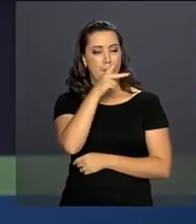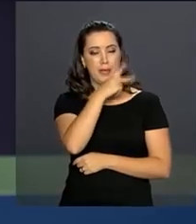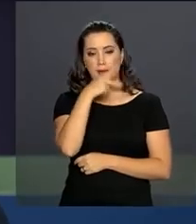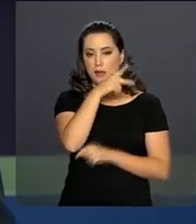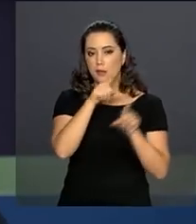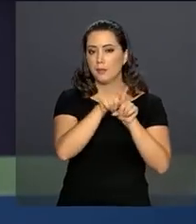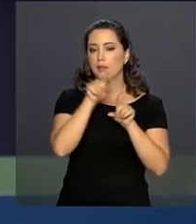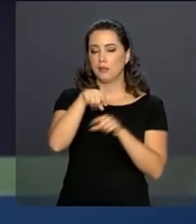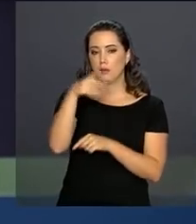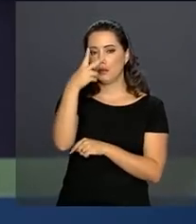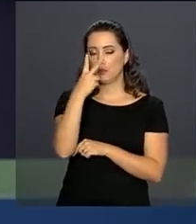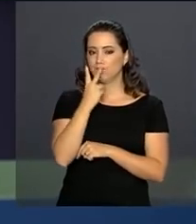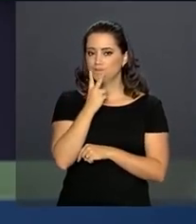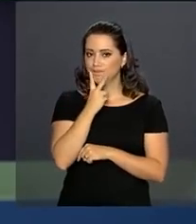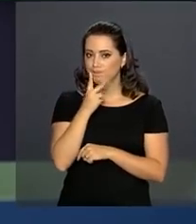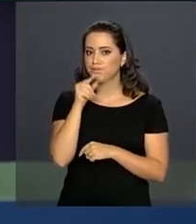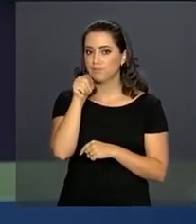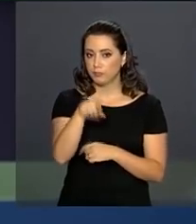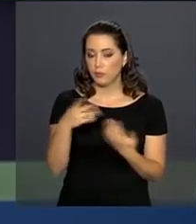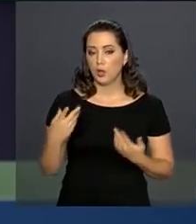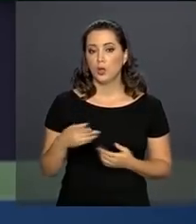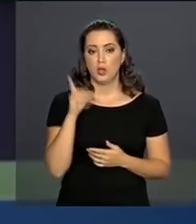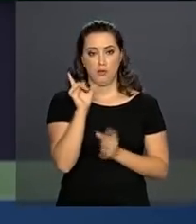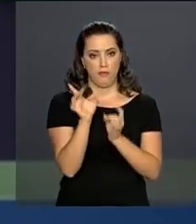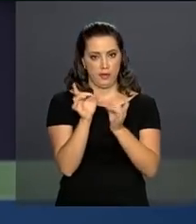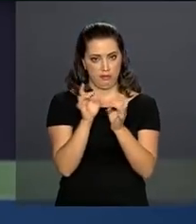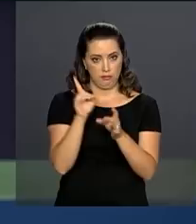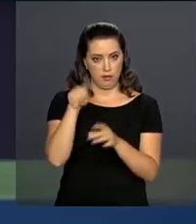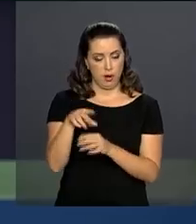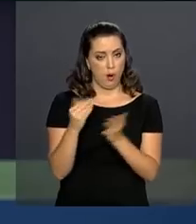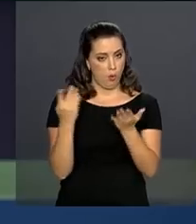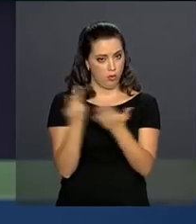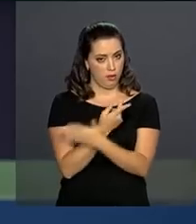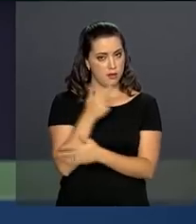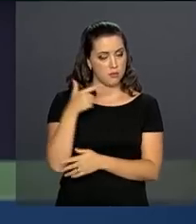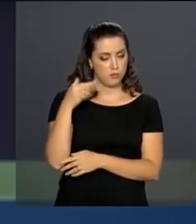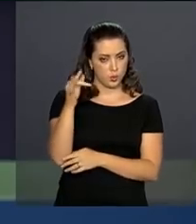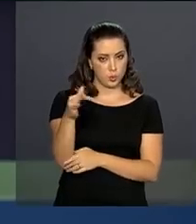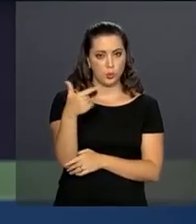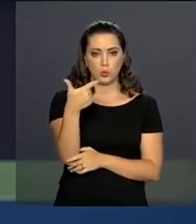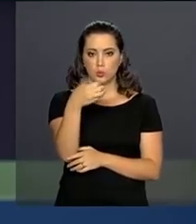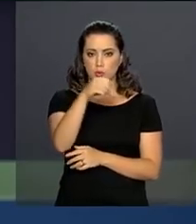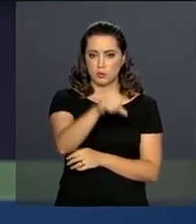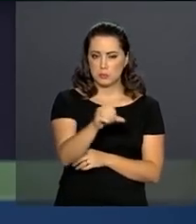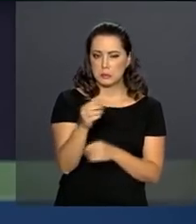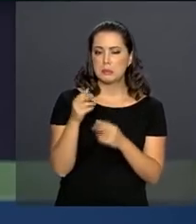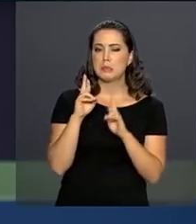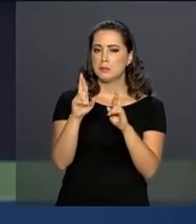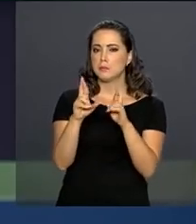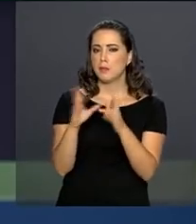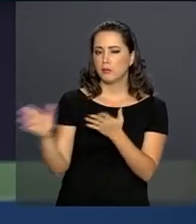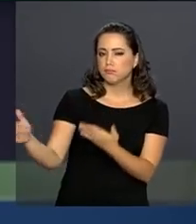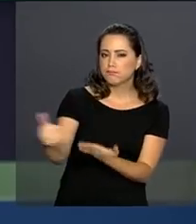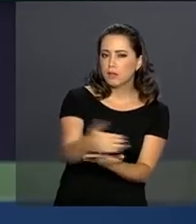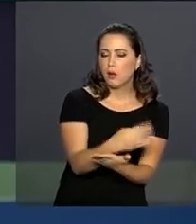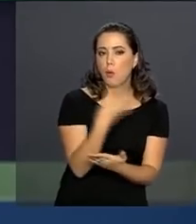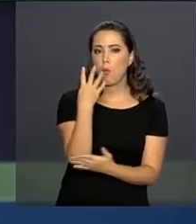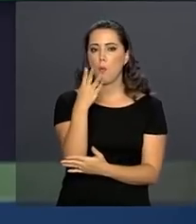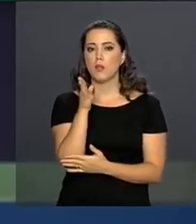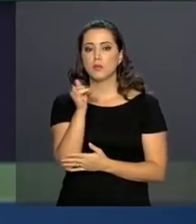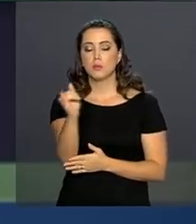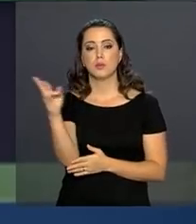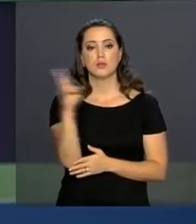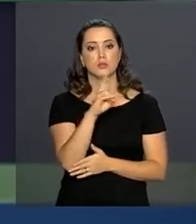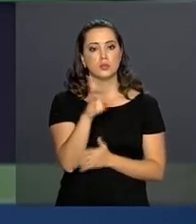leilões, que devem ser no primeiro trimestre de 2019, têm arrecadação estimada em R$ 4,5 bilhões, com investimentos de